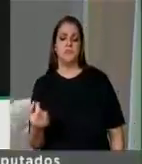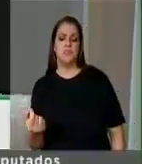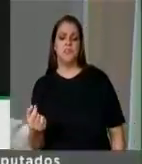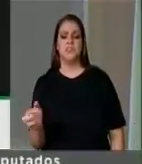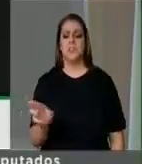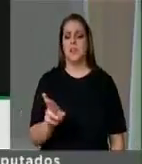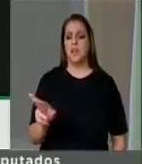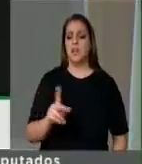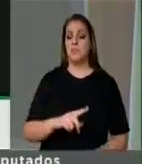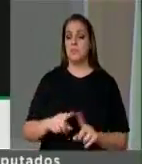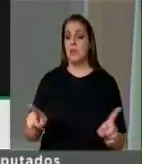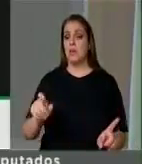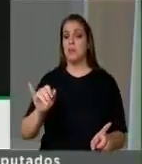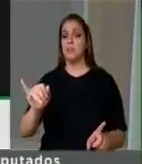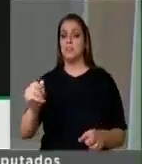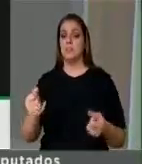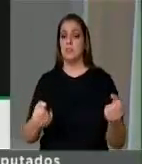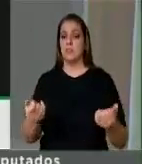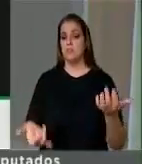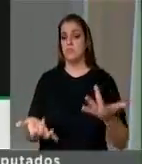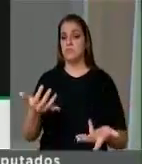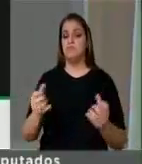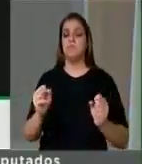incendiar e matar, inclusive, a sua família. Obrigado, presidente.